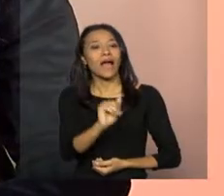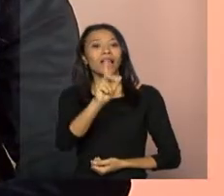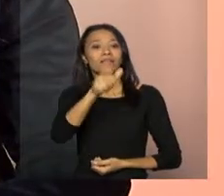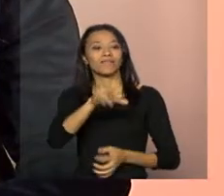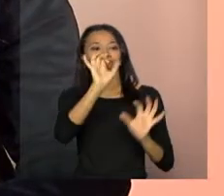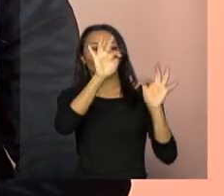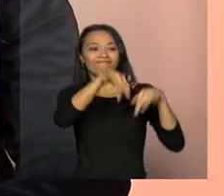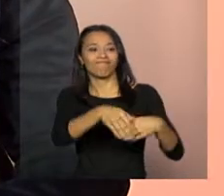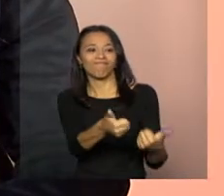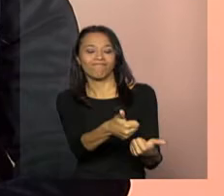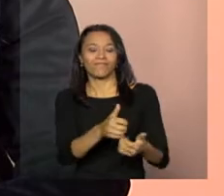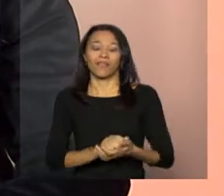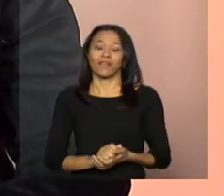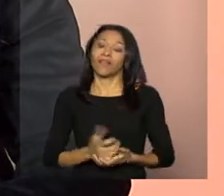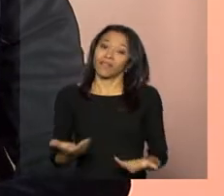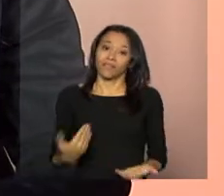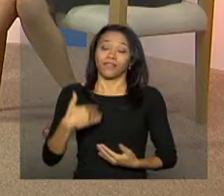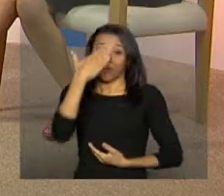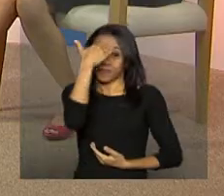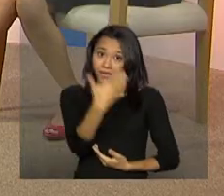Bem, obrigado a todos,